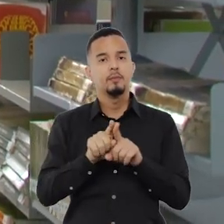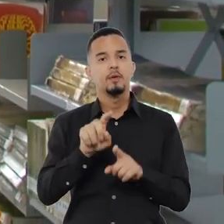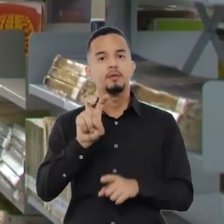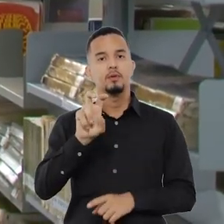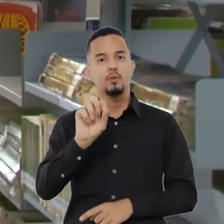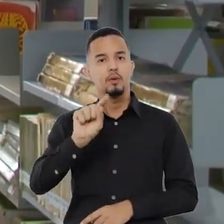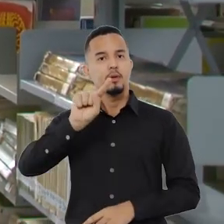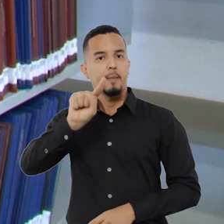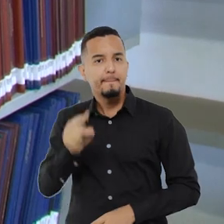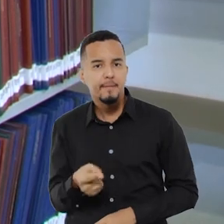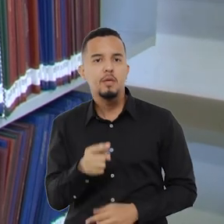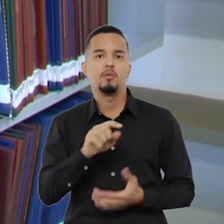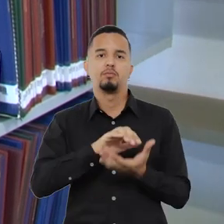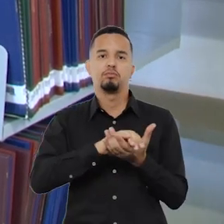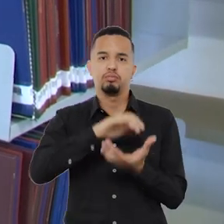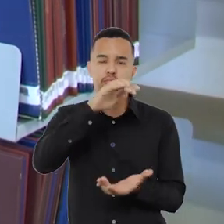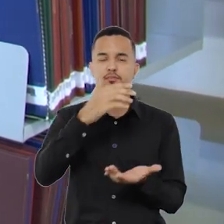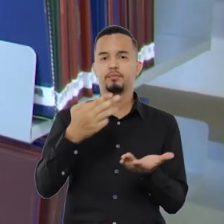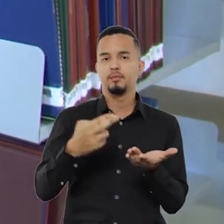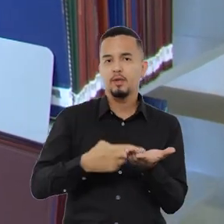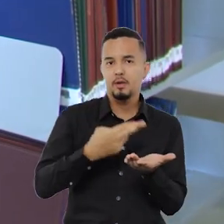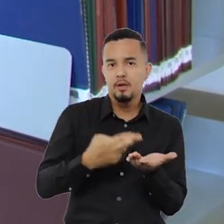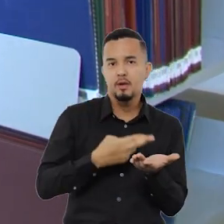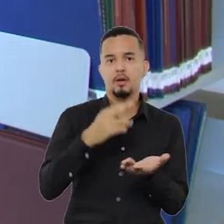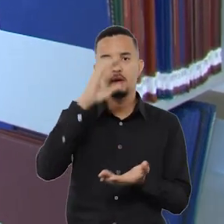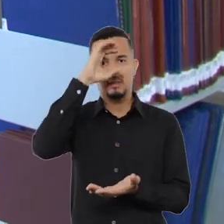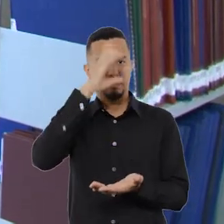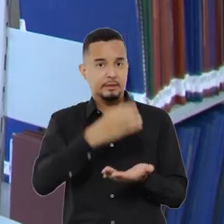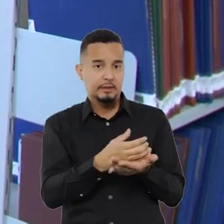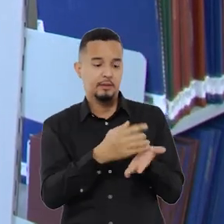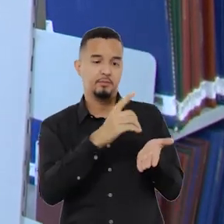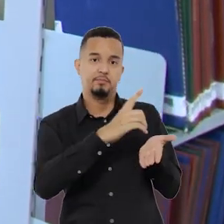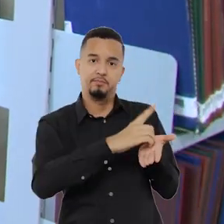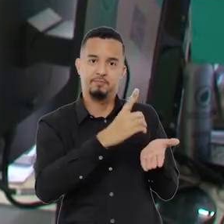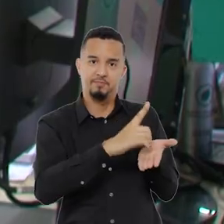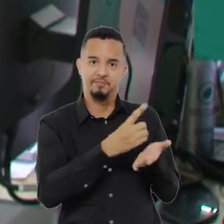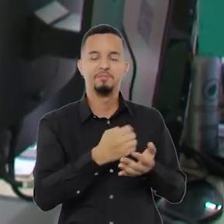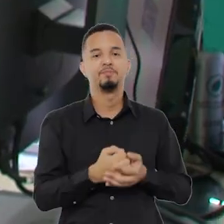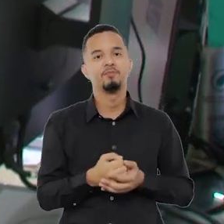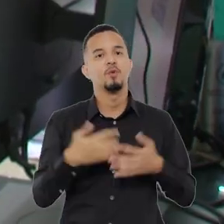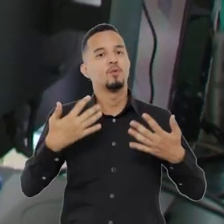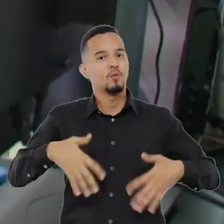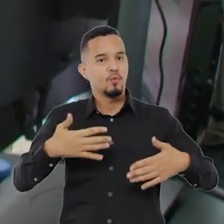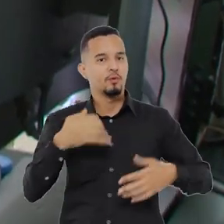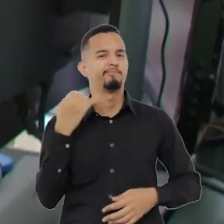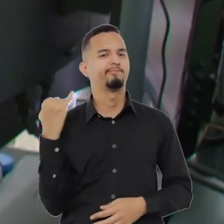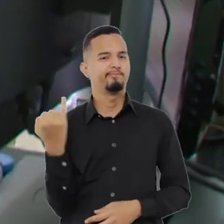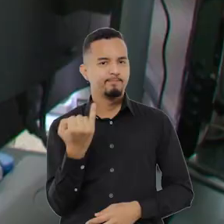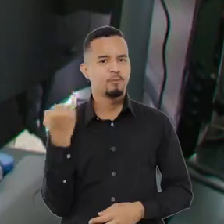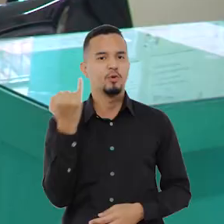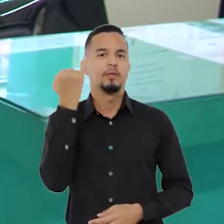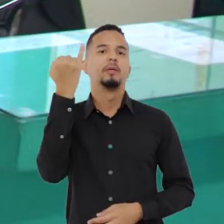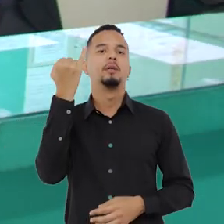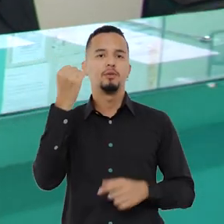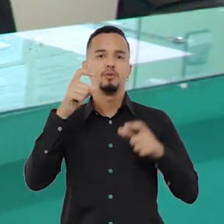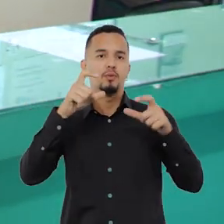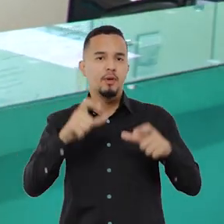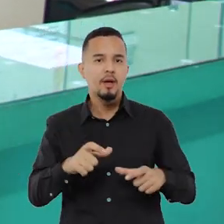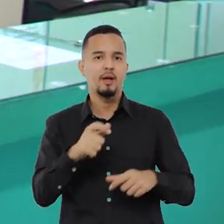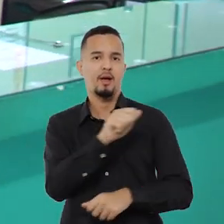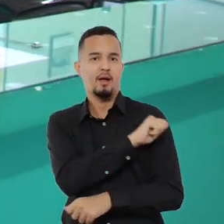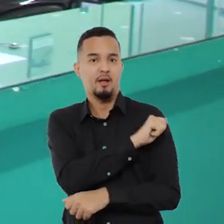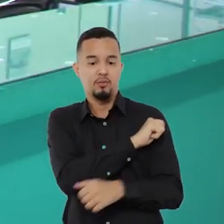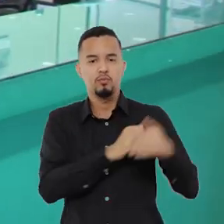mil exemplares entre periódicos, teses e dissertações. É o coração do campus, onde os